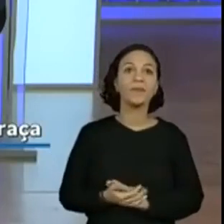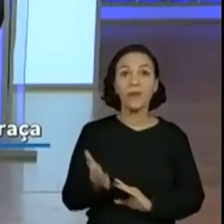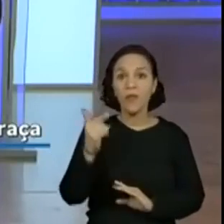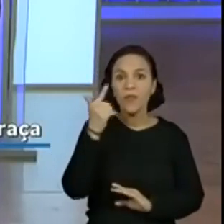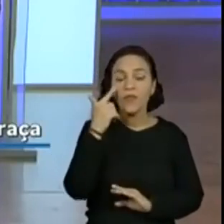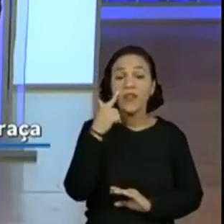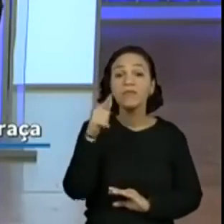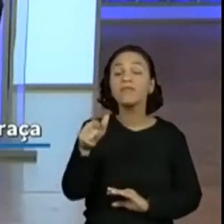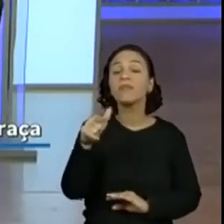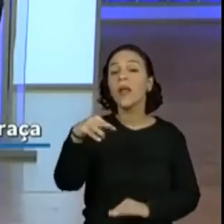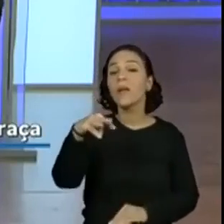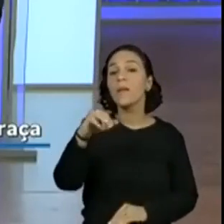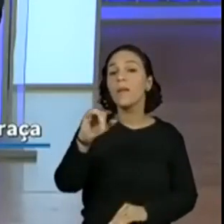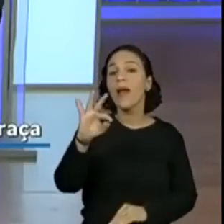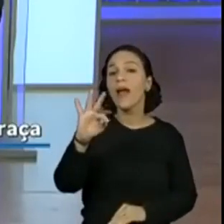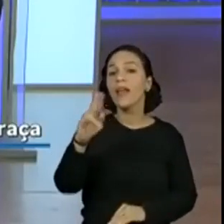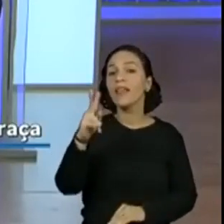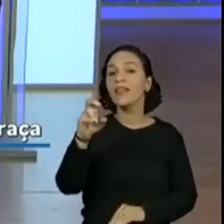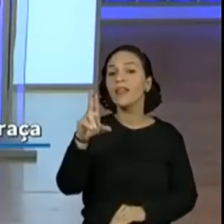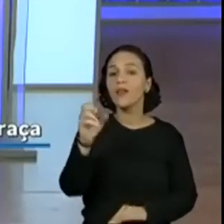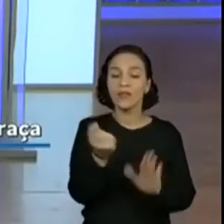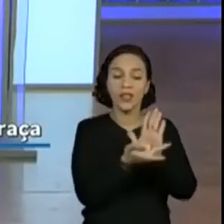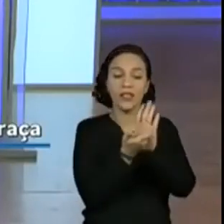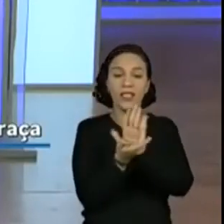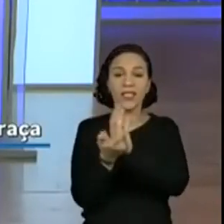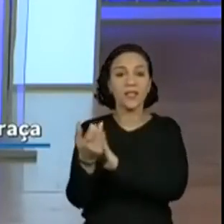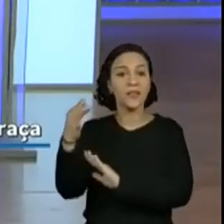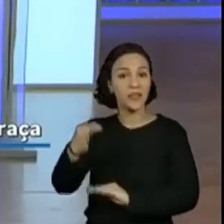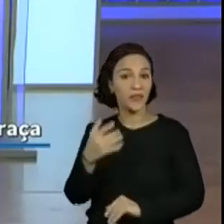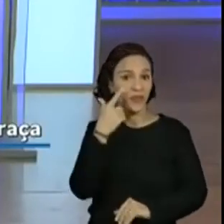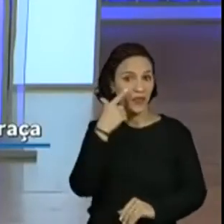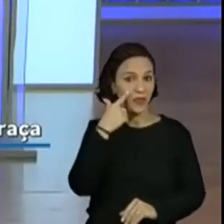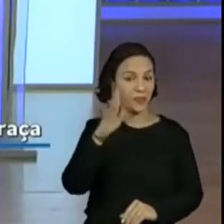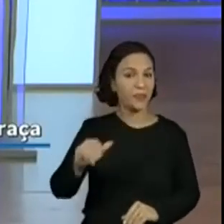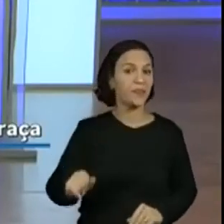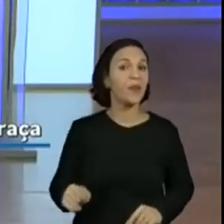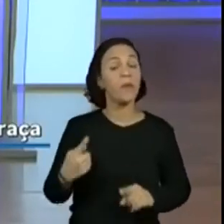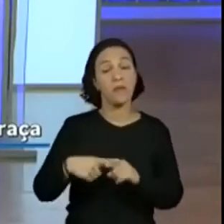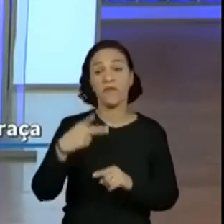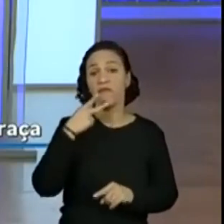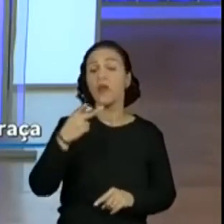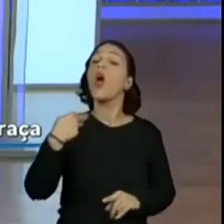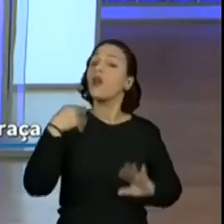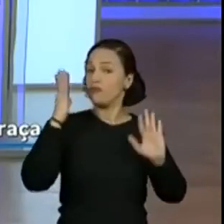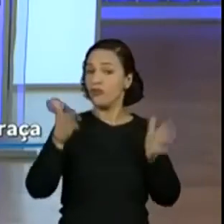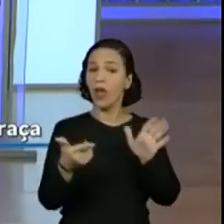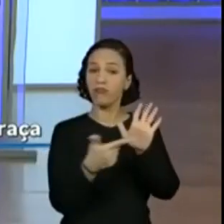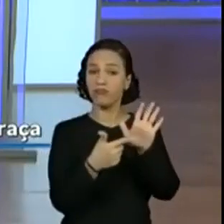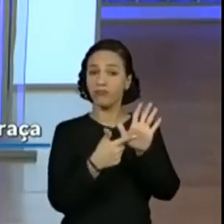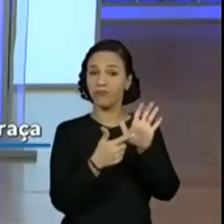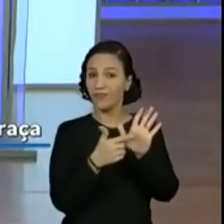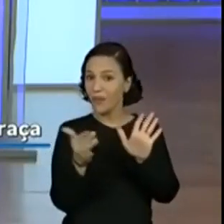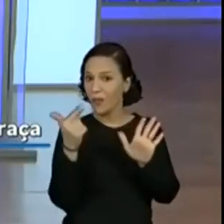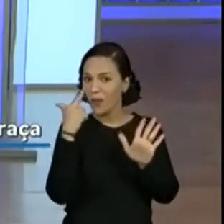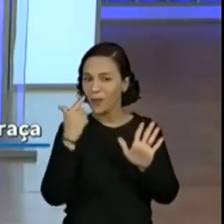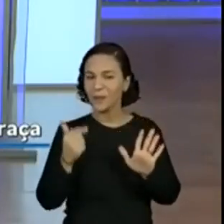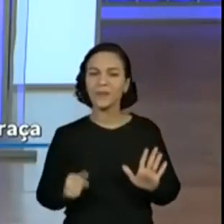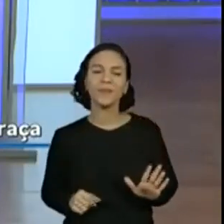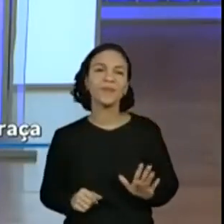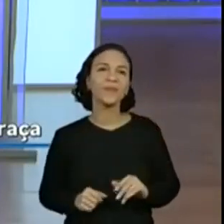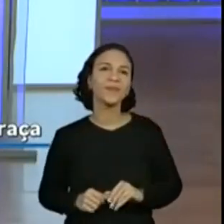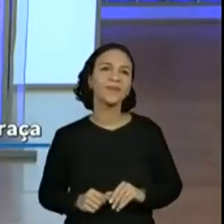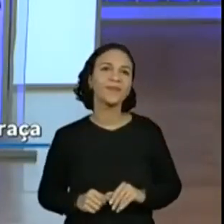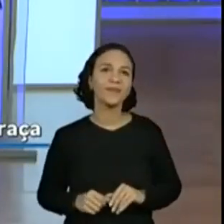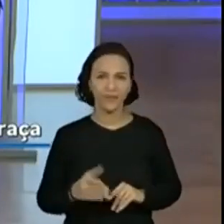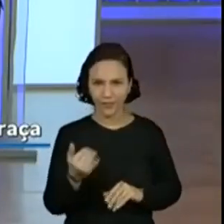Vamos ver se o Matheus tinha desenhado mesmo a quantidade certa? Vamos. Porque ele falou pra mãe que desenhou. Vamos contar aqui comigo?